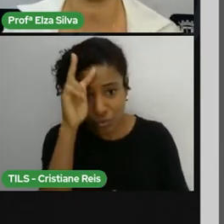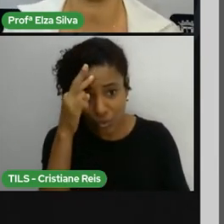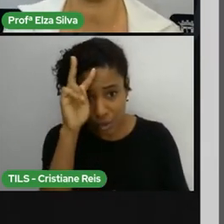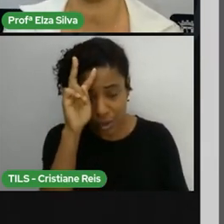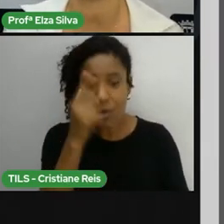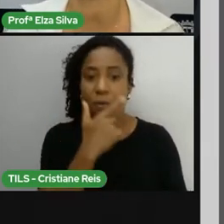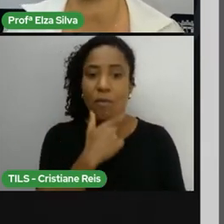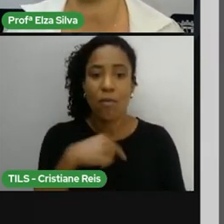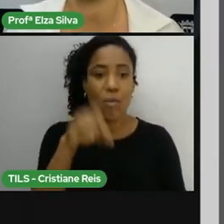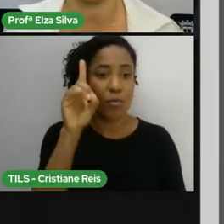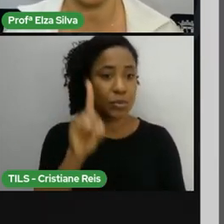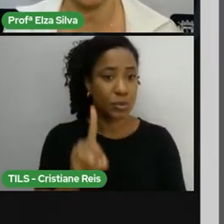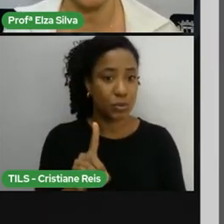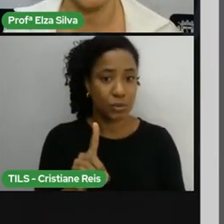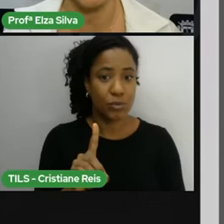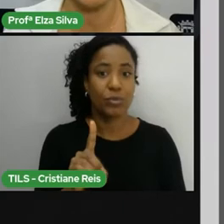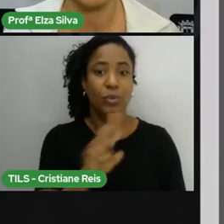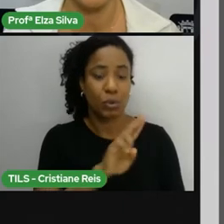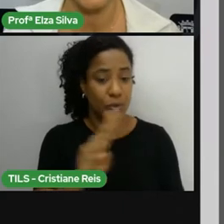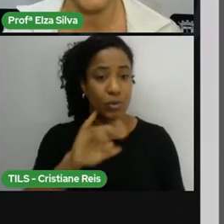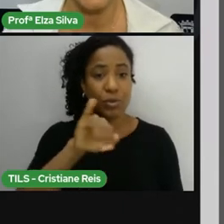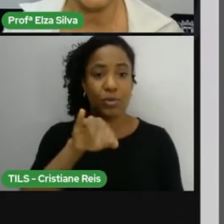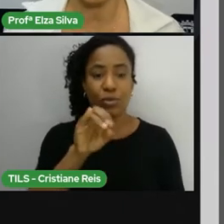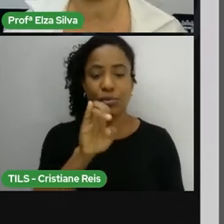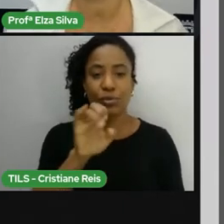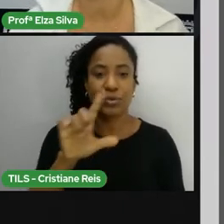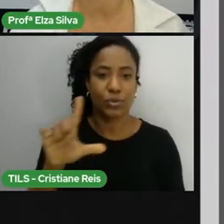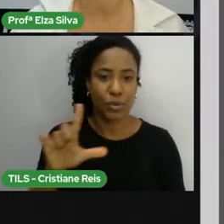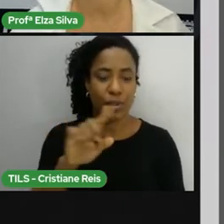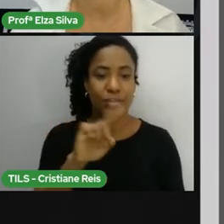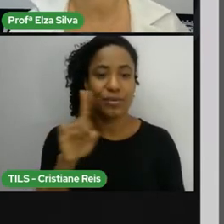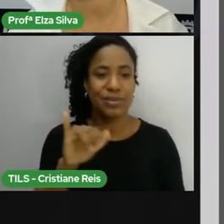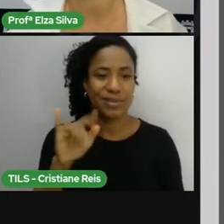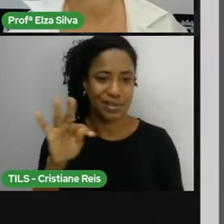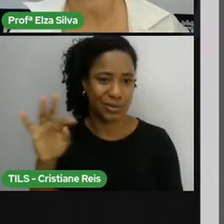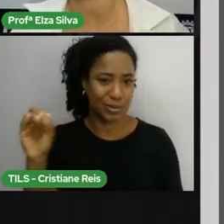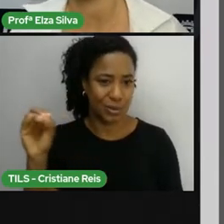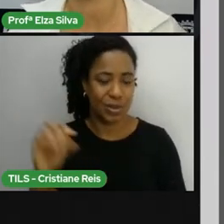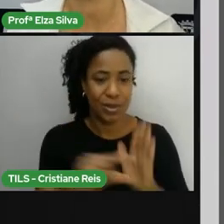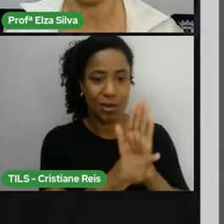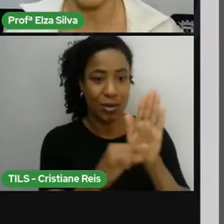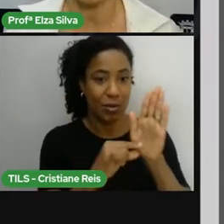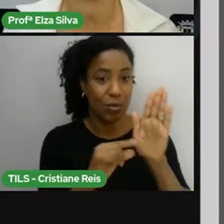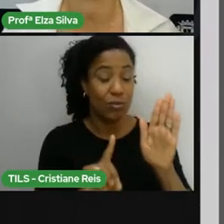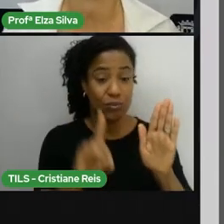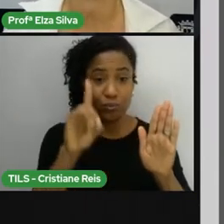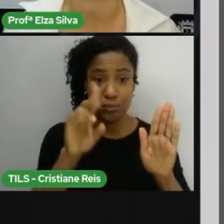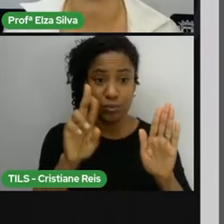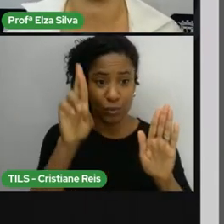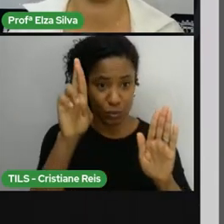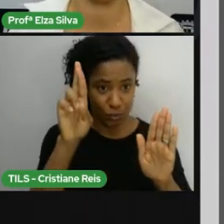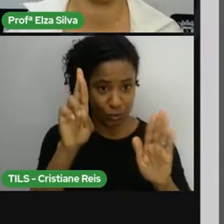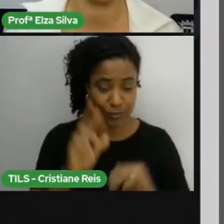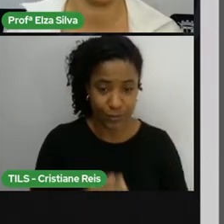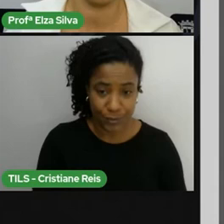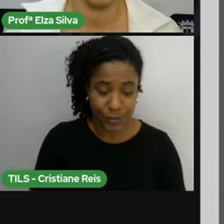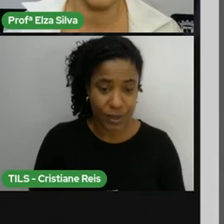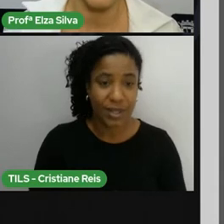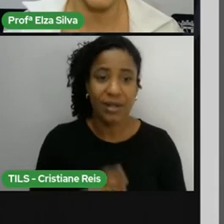cineasta Joel Zito Araújo. Ele fala sobre a população afrodescendente.